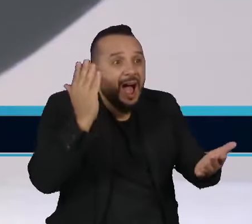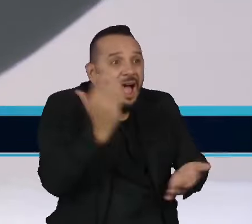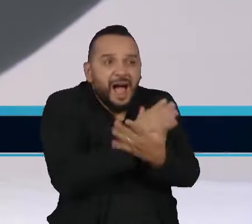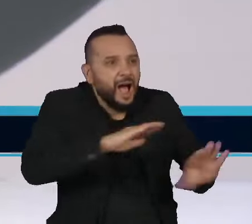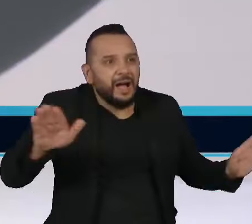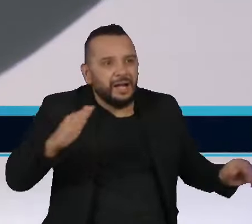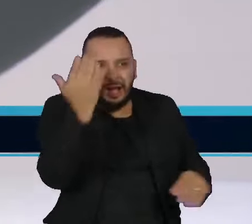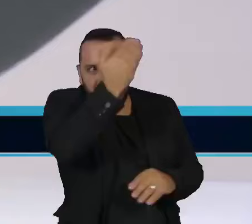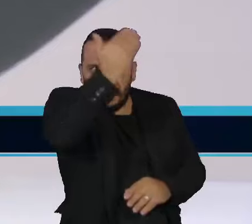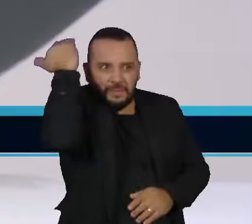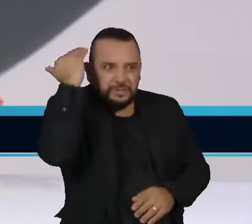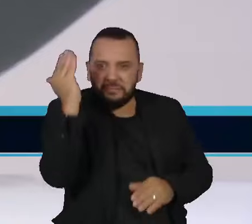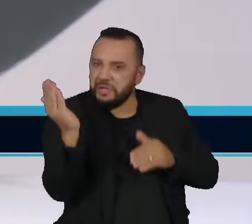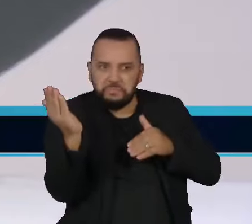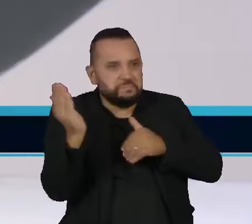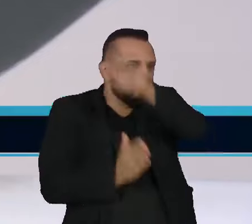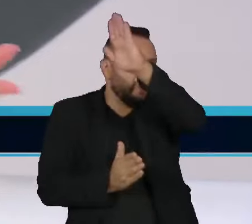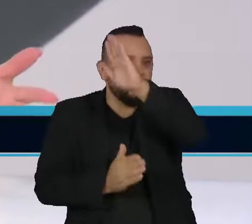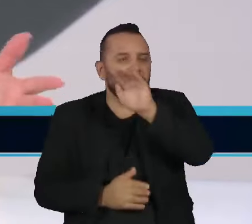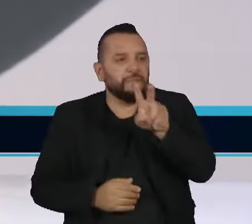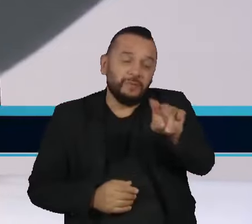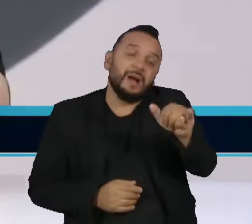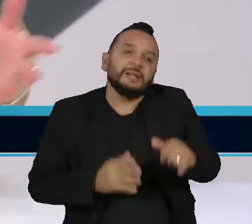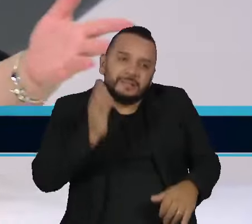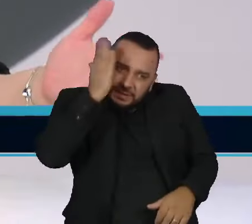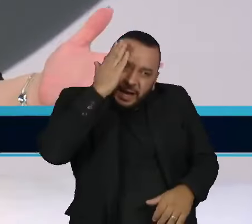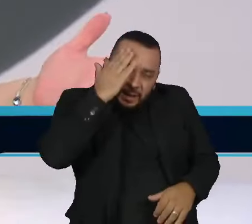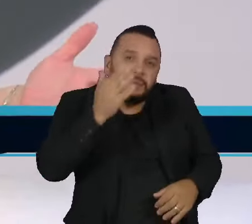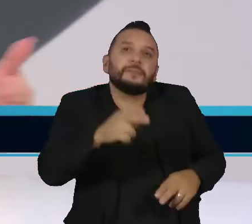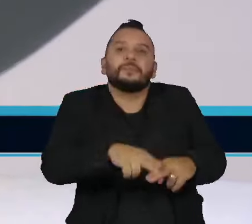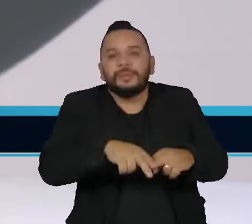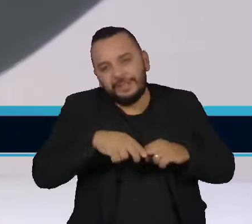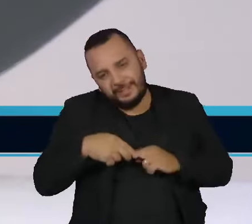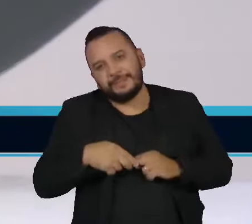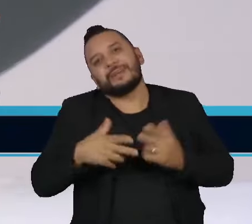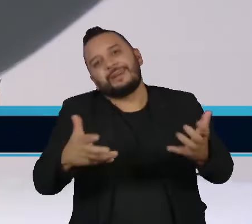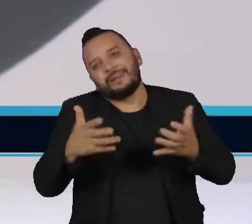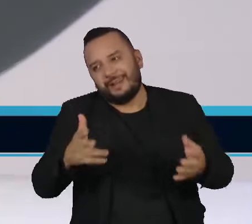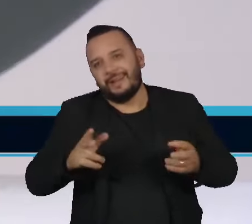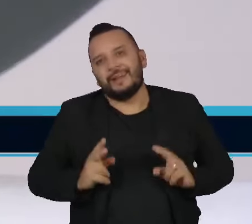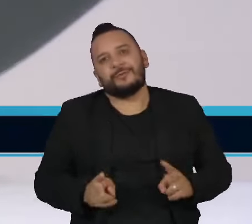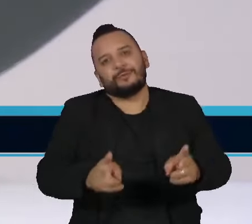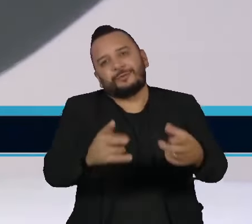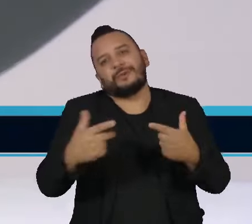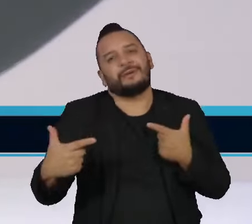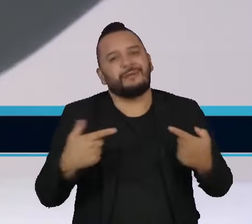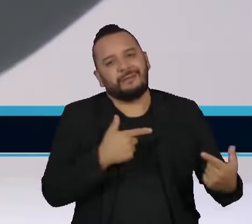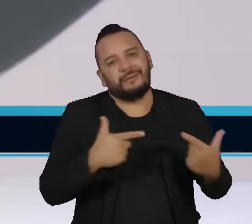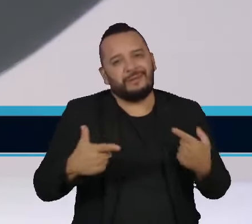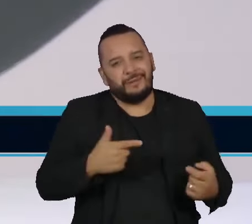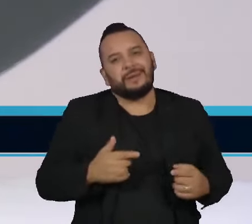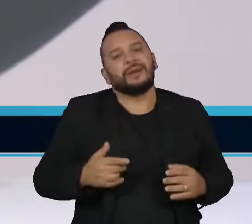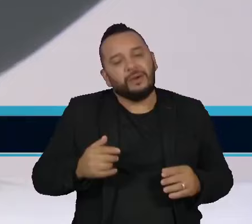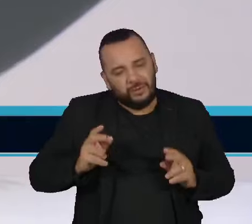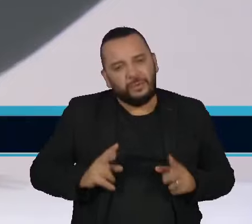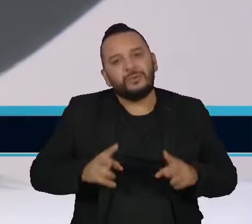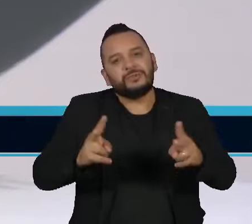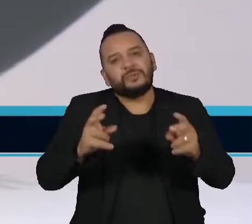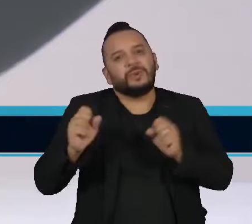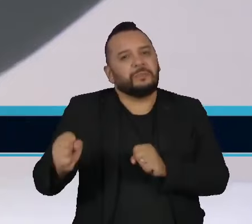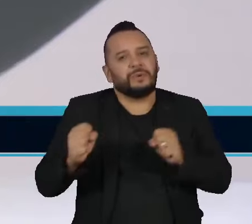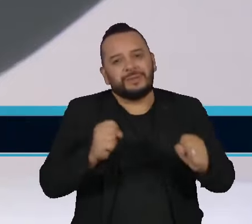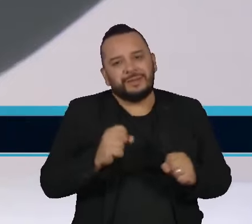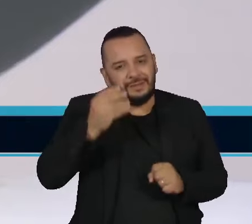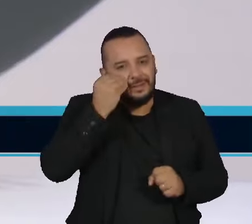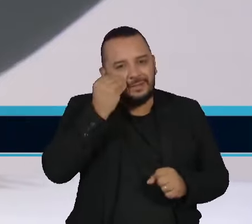delicada. Então, claro que enquanto se está nessa situação, ele vai permanecendo e tentando se